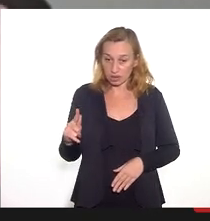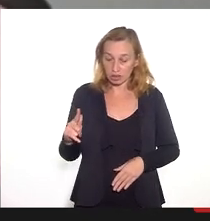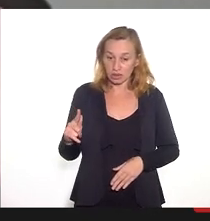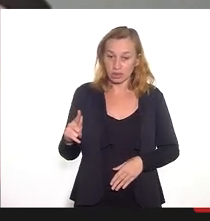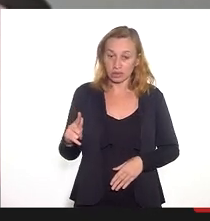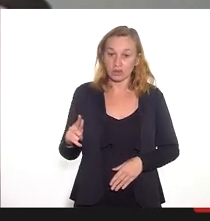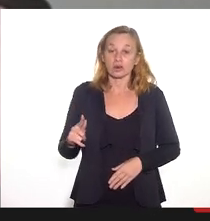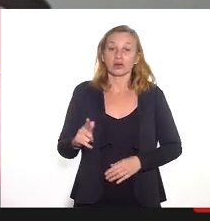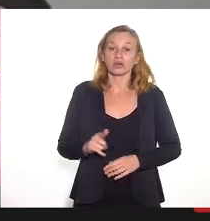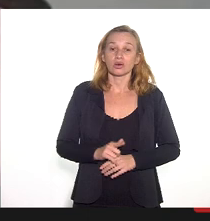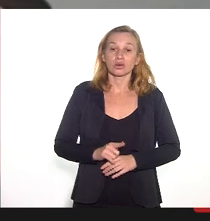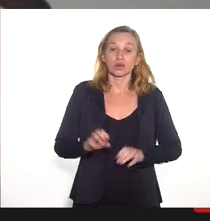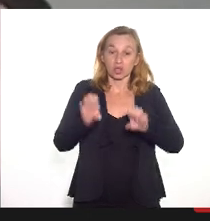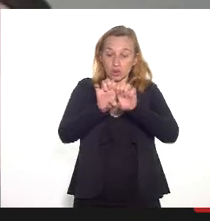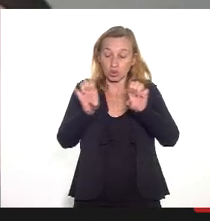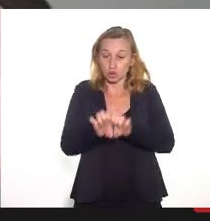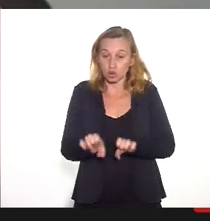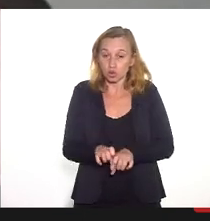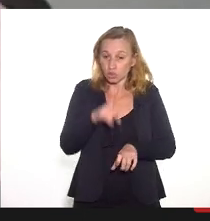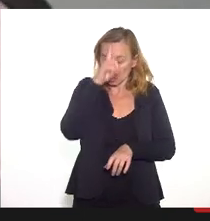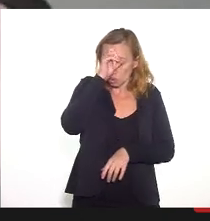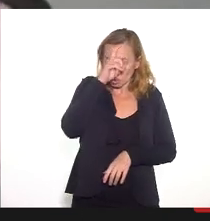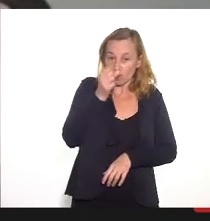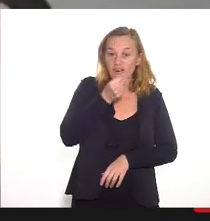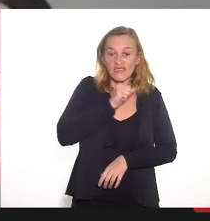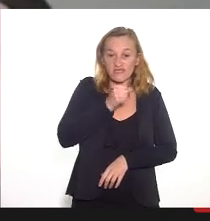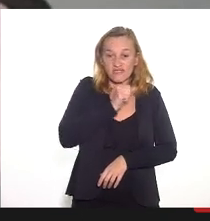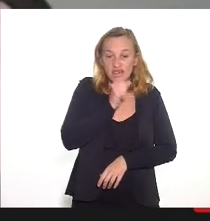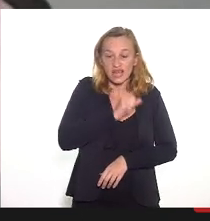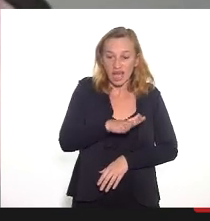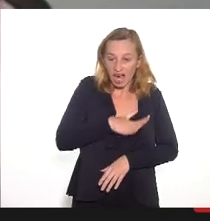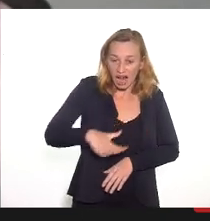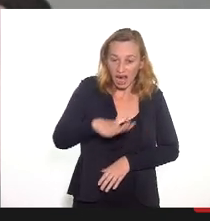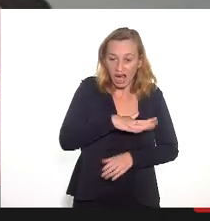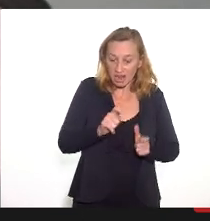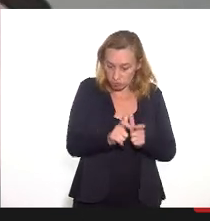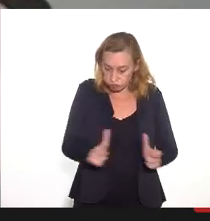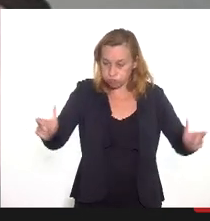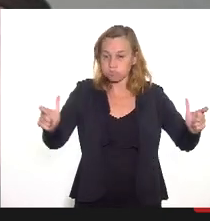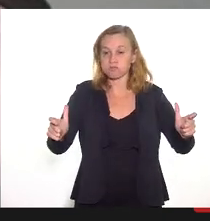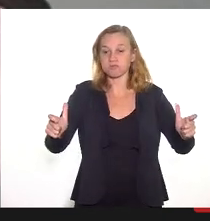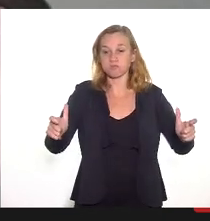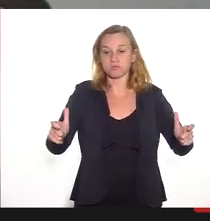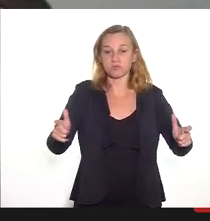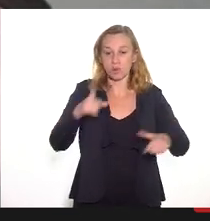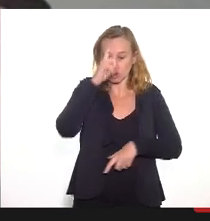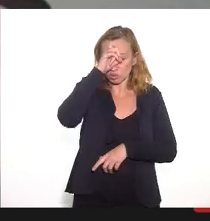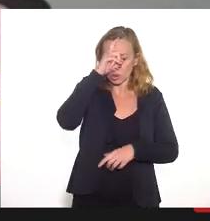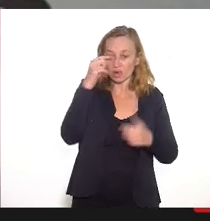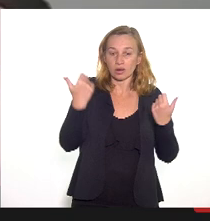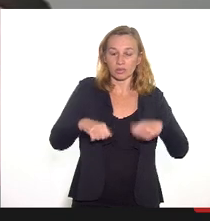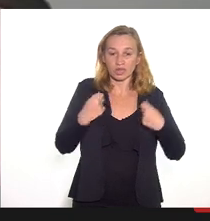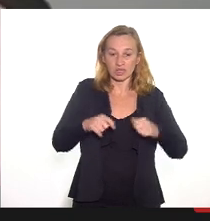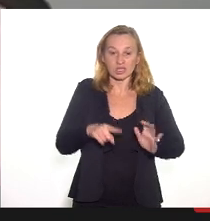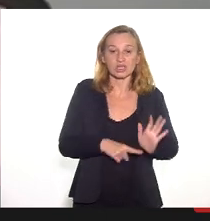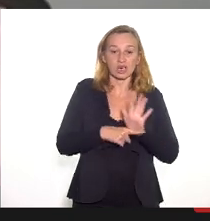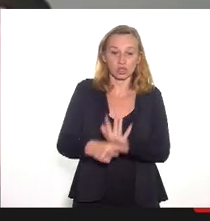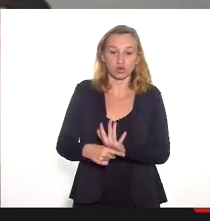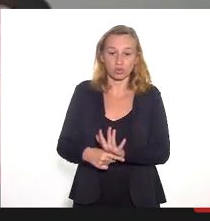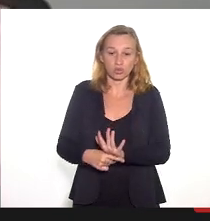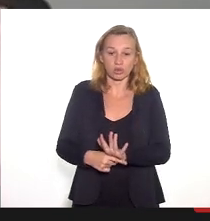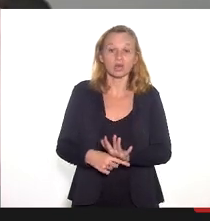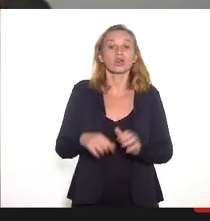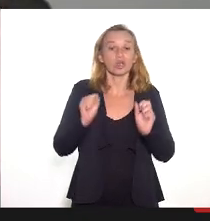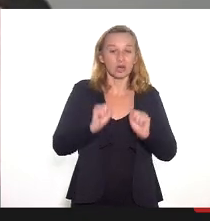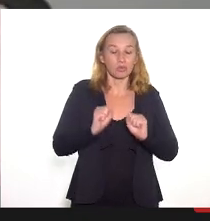Rabelo bem, a estrutura do hospital é muito antiga, a área do hospital é muito grande e esse hospital tem que ser um hospital de retaguarda para que a